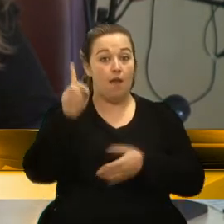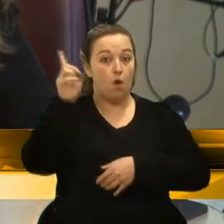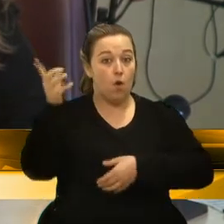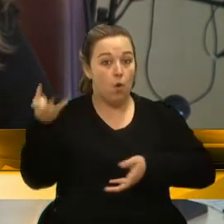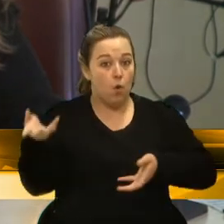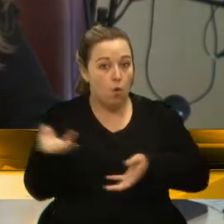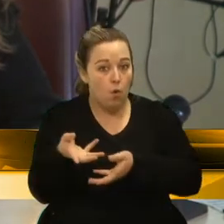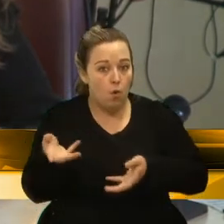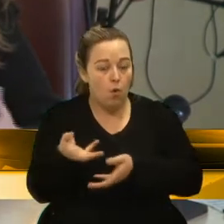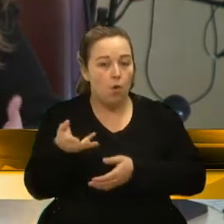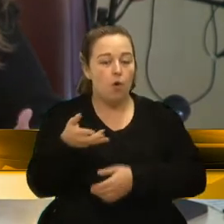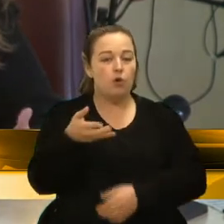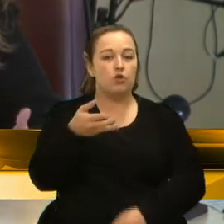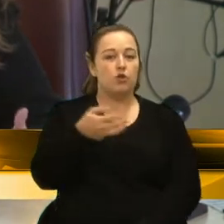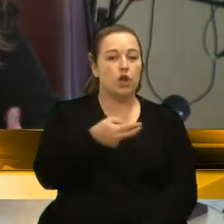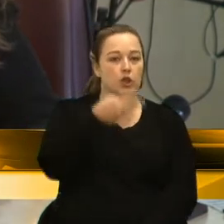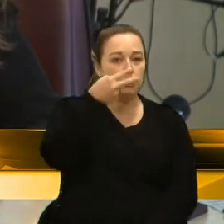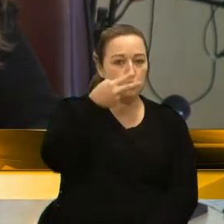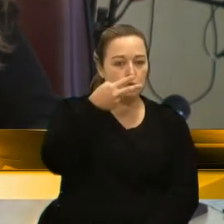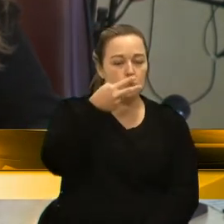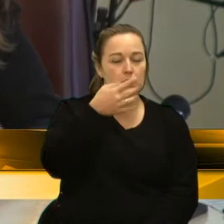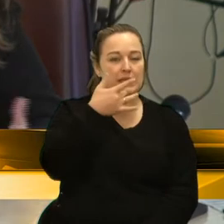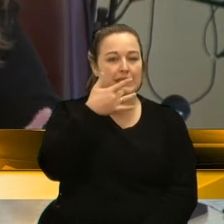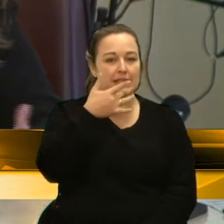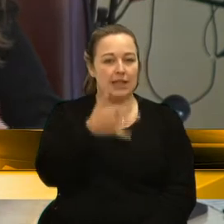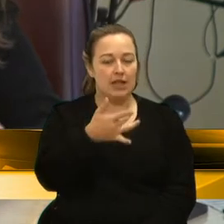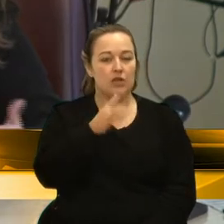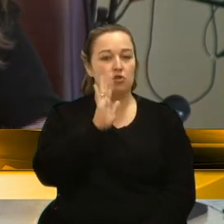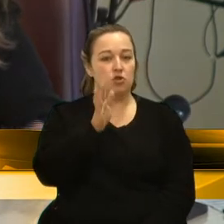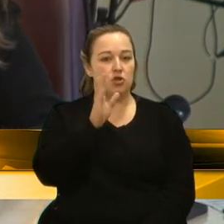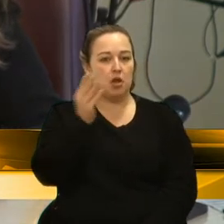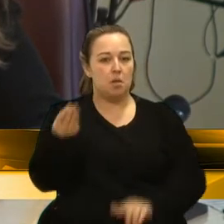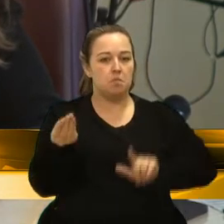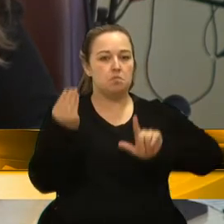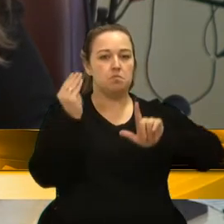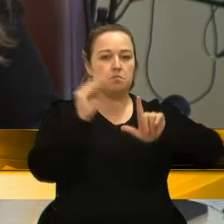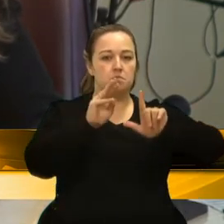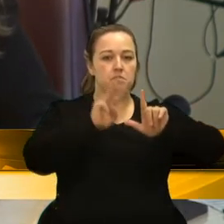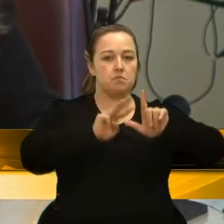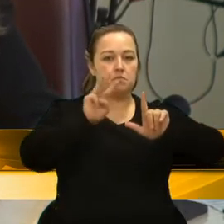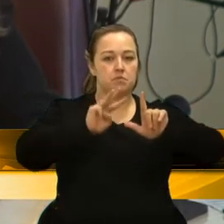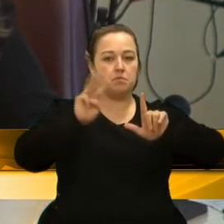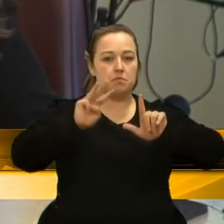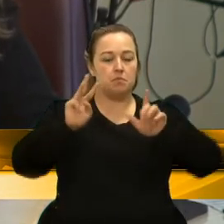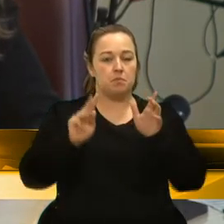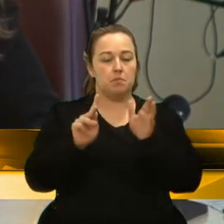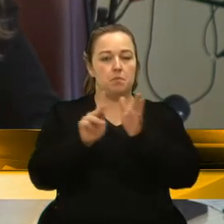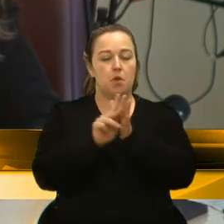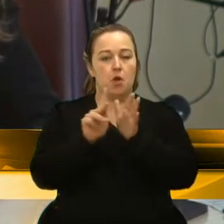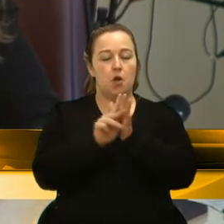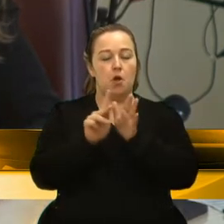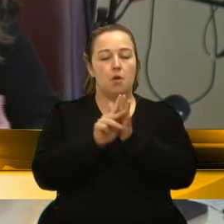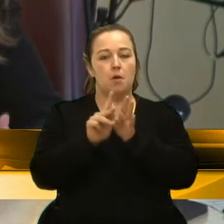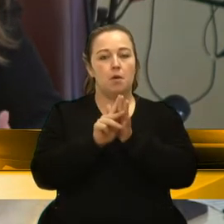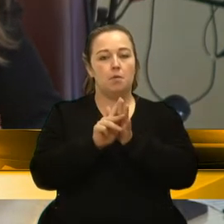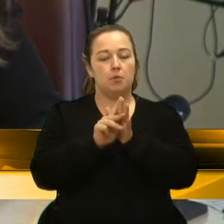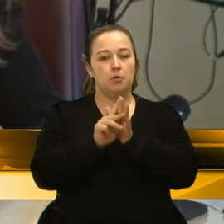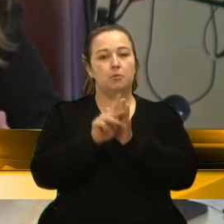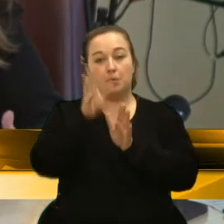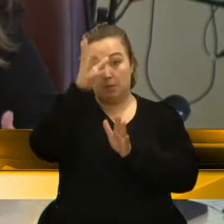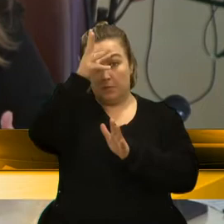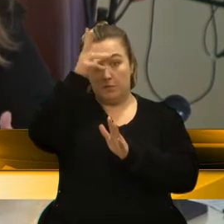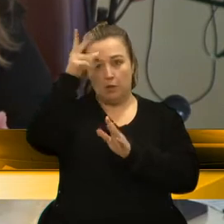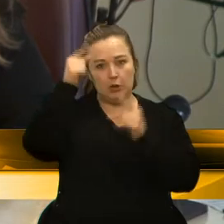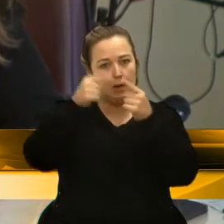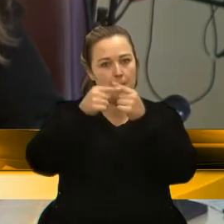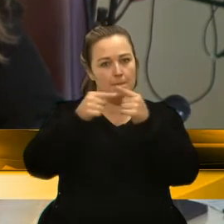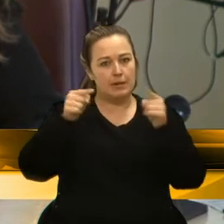de forma remoto. Já está no site da Prefeitura. Todos nós recebemos essa informação, mas eu achei importante que a gente divulgue para que